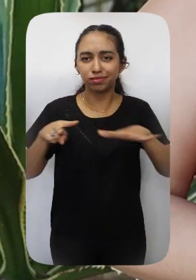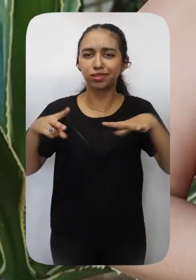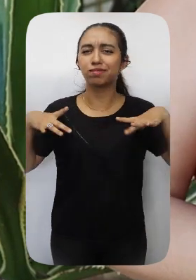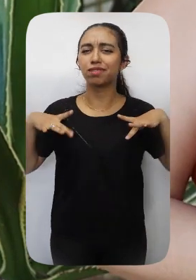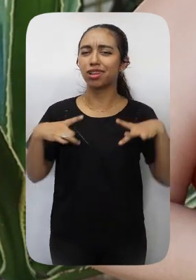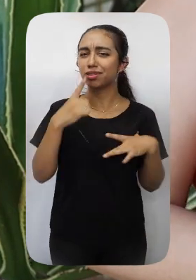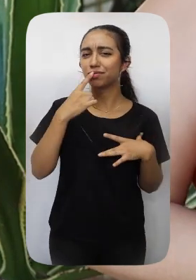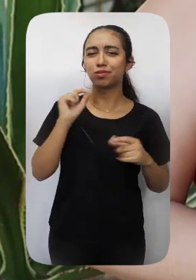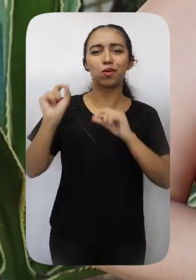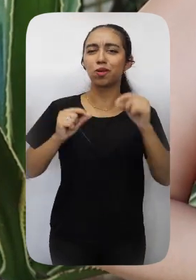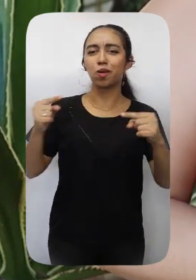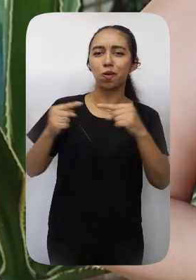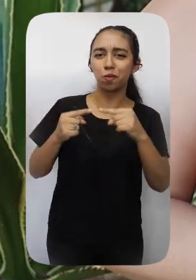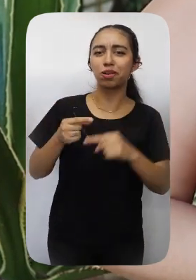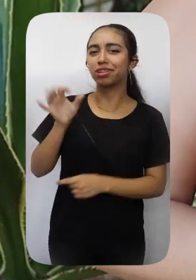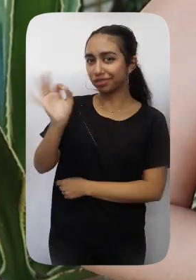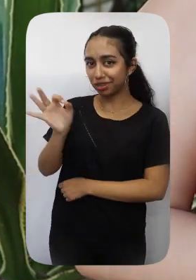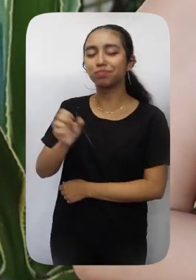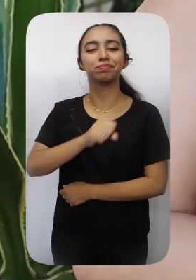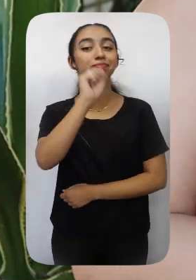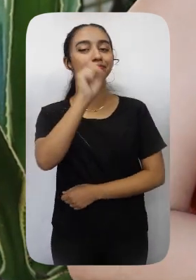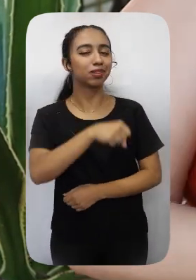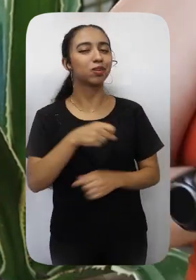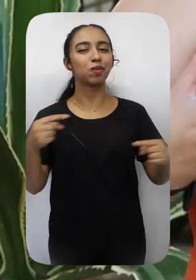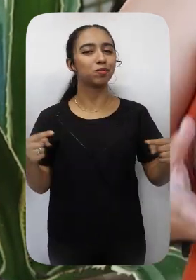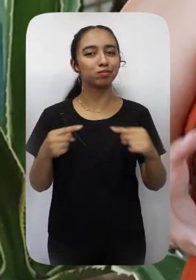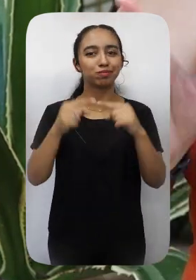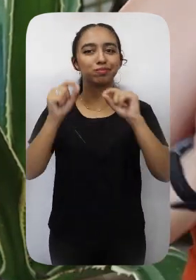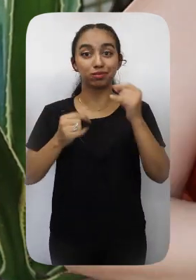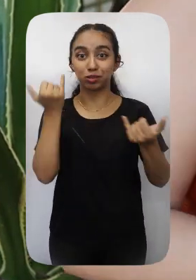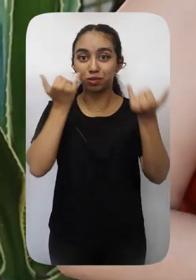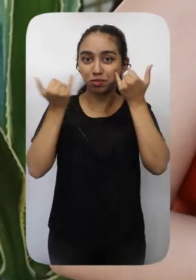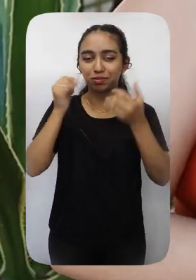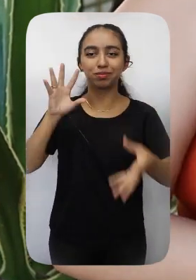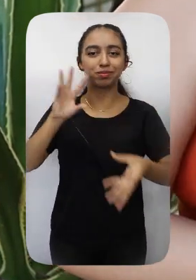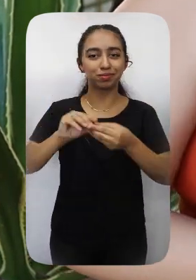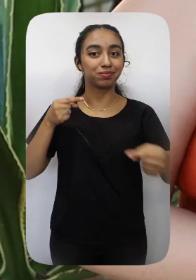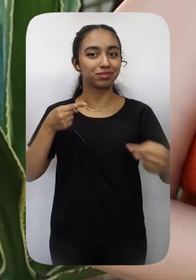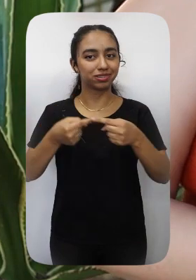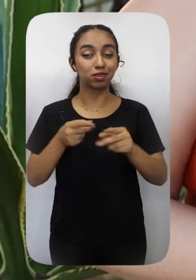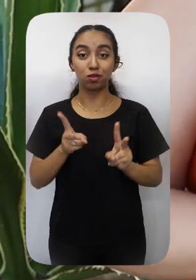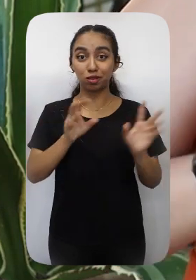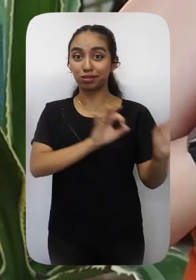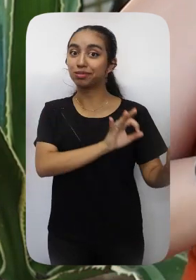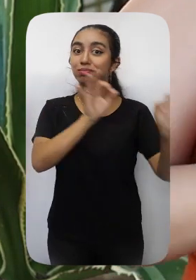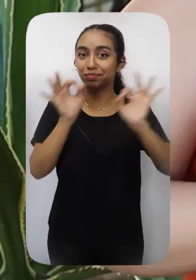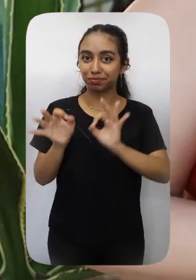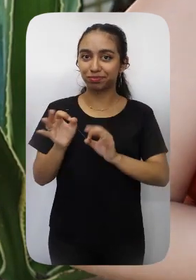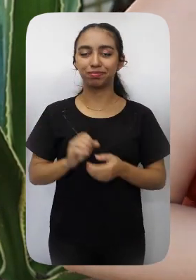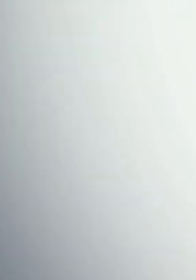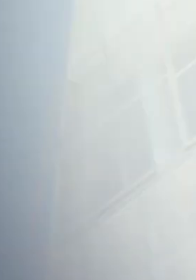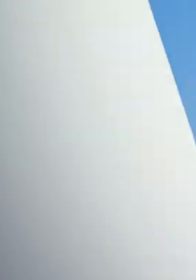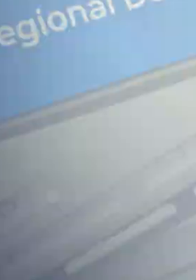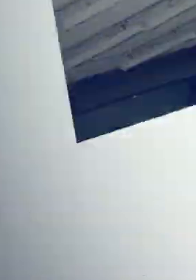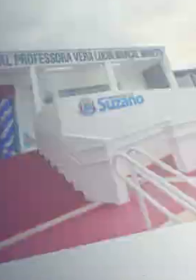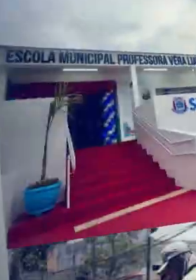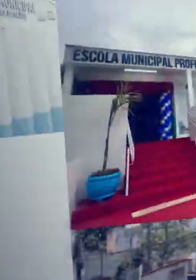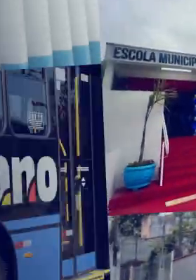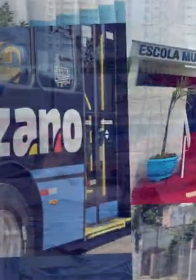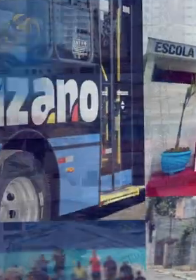Semana pós-feriado combina com uma coisa, não acha, Dani? Sim, combina com notícia no resumo semanal. Continue com a gente!